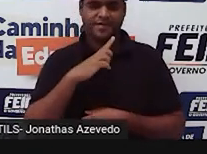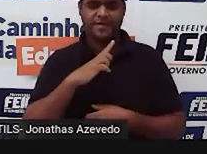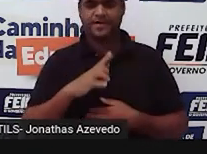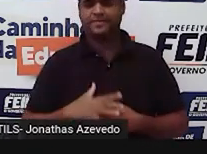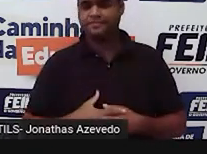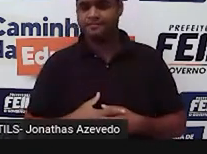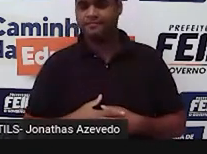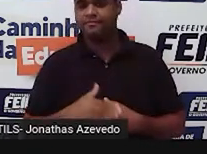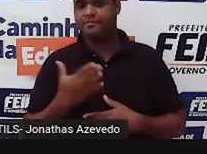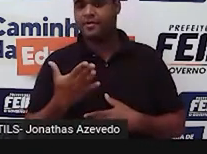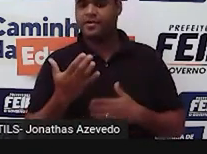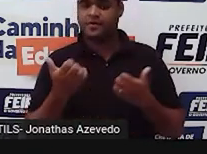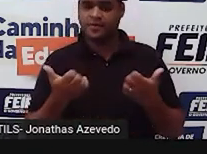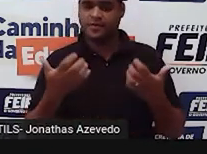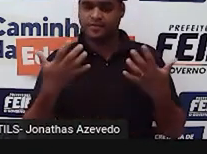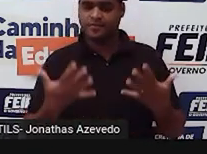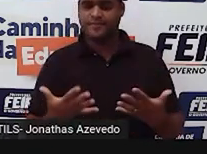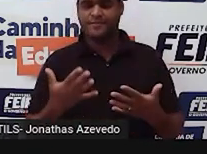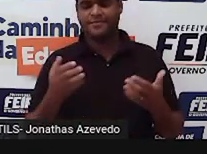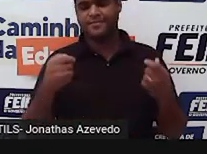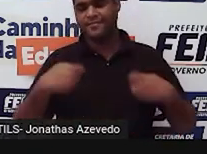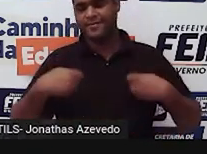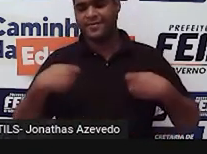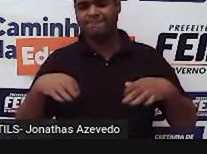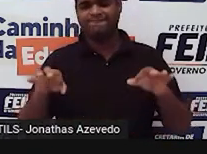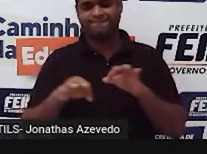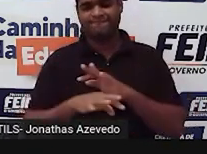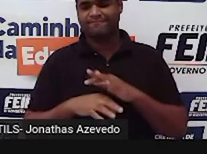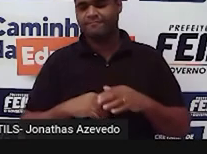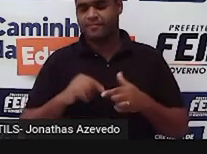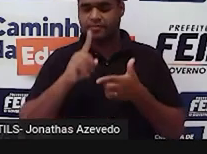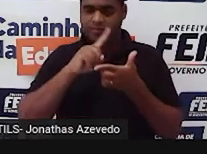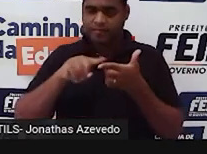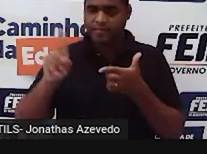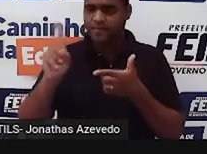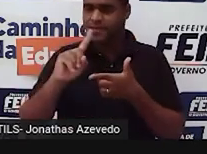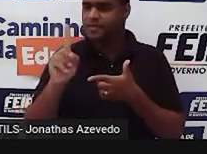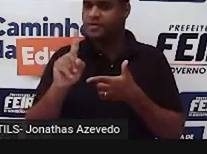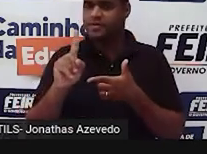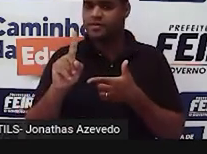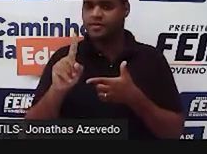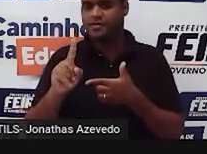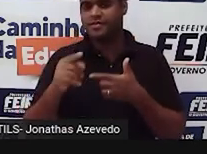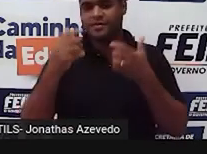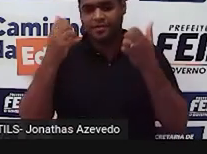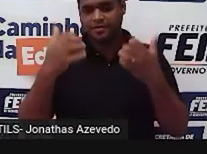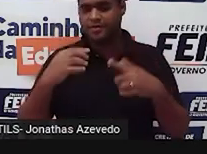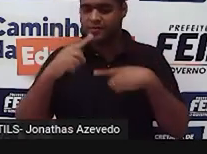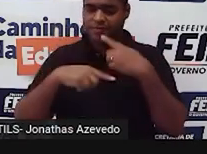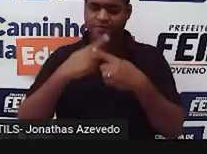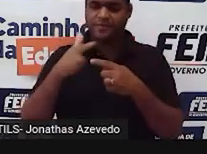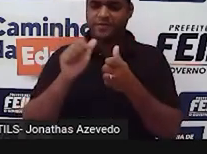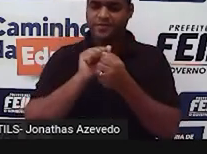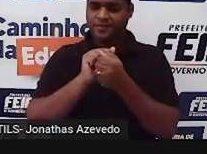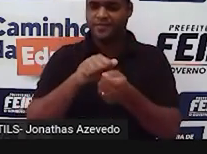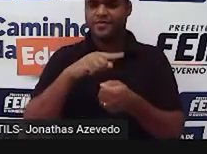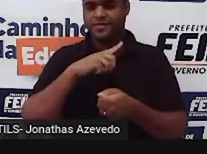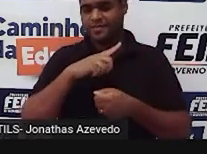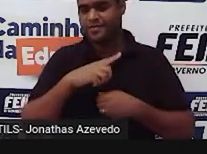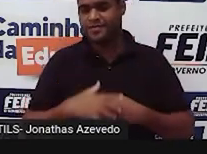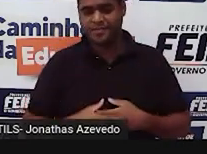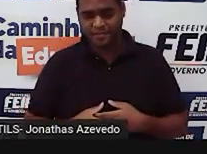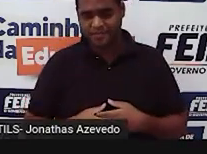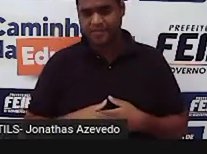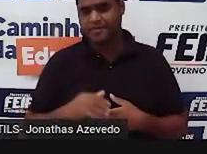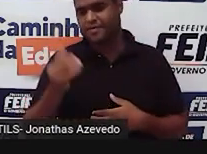Mas a gente precisa ficar por aqui. Certo? Não tem problema. A gente ainda vai ter mais aulas juntos. Tá bom? Até a